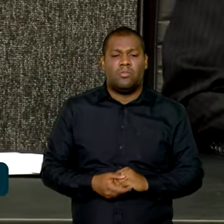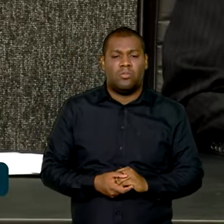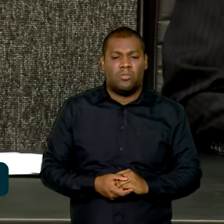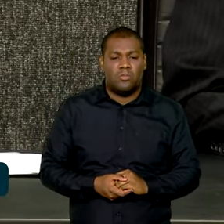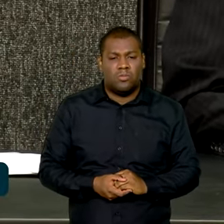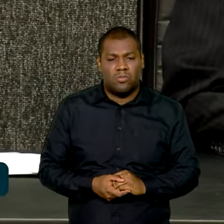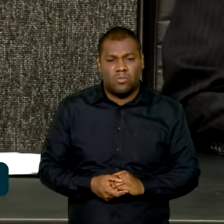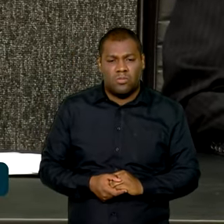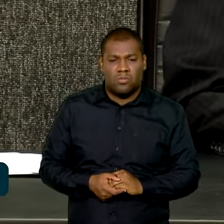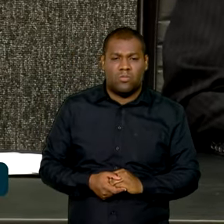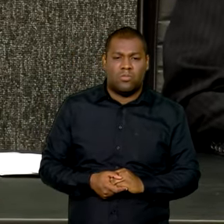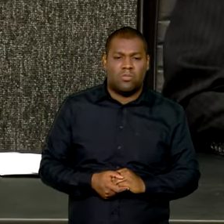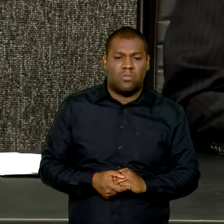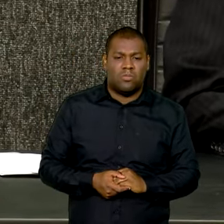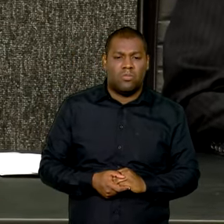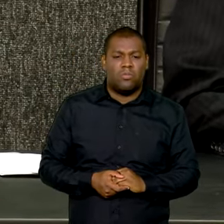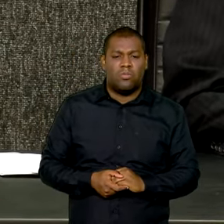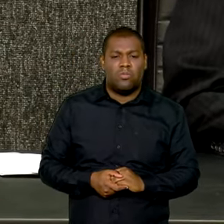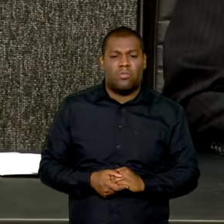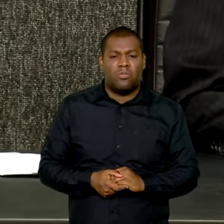do superendividuamento, o risco Brasil.